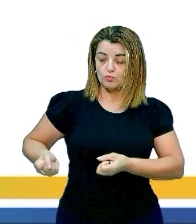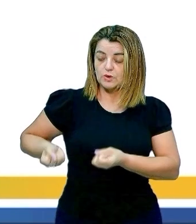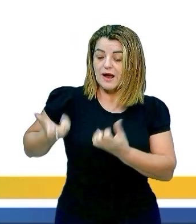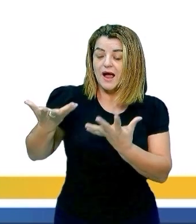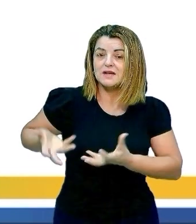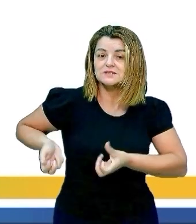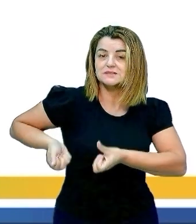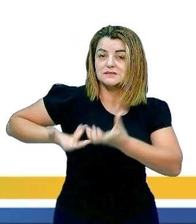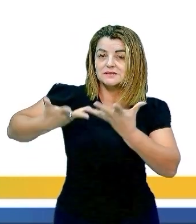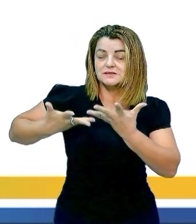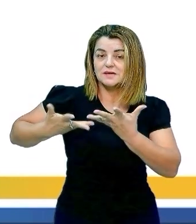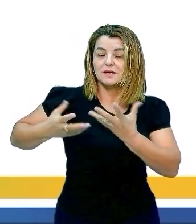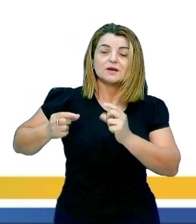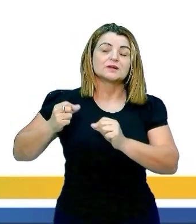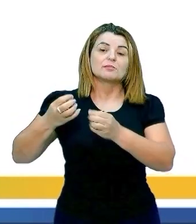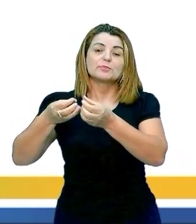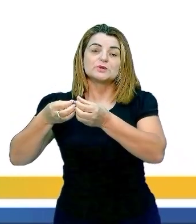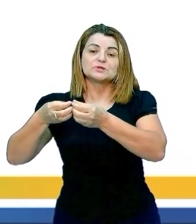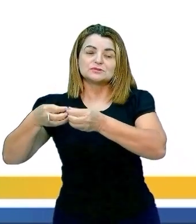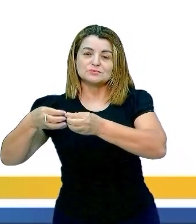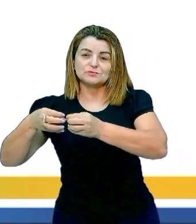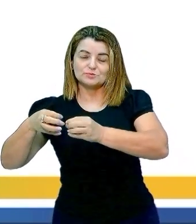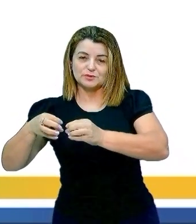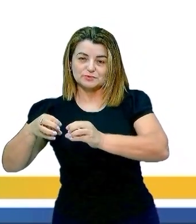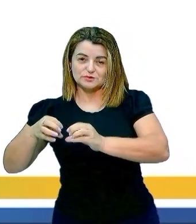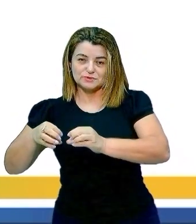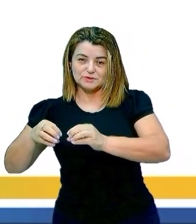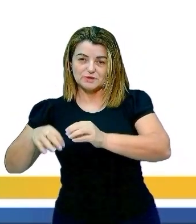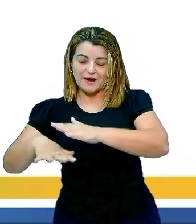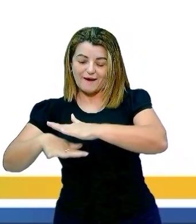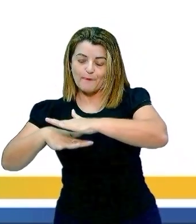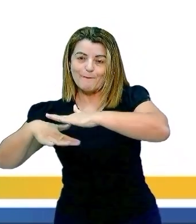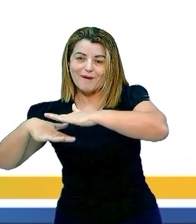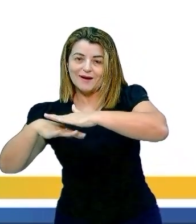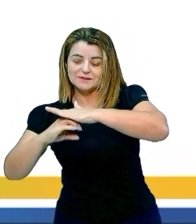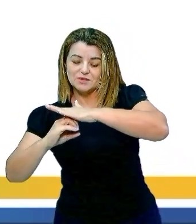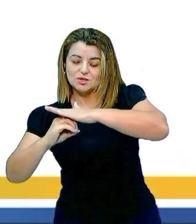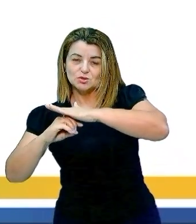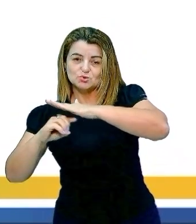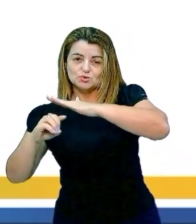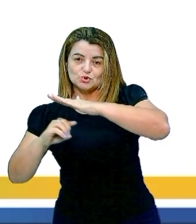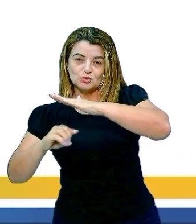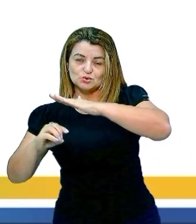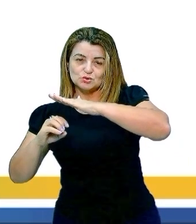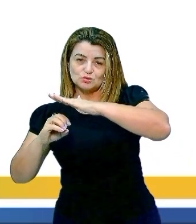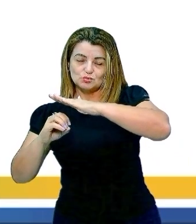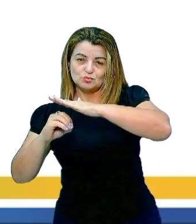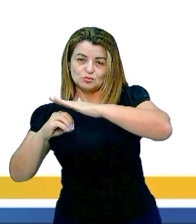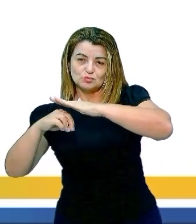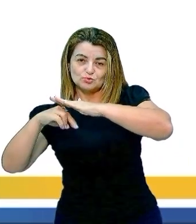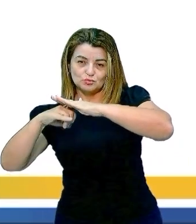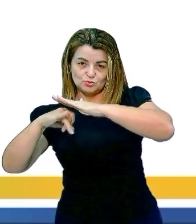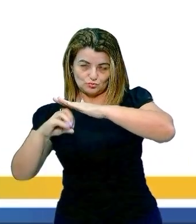gases que possam afetar a integridade da camada de ozônio, emite gases que